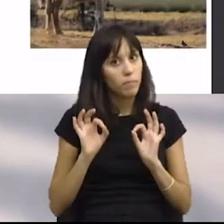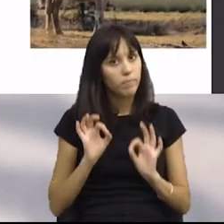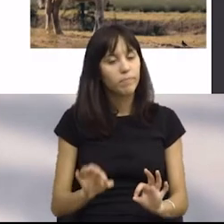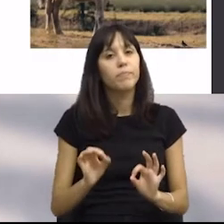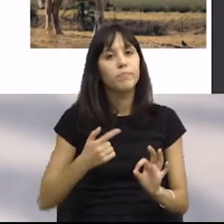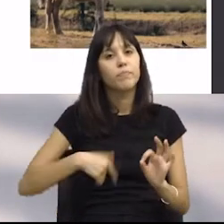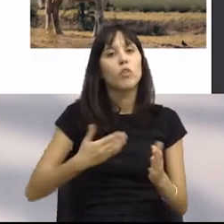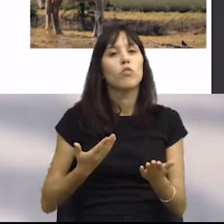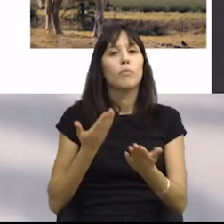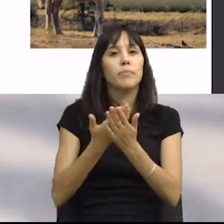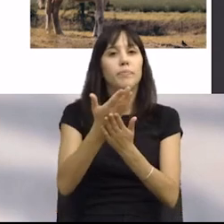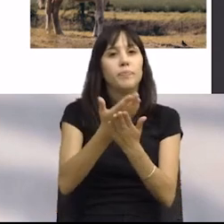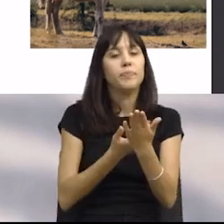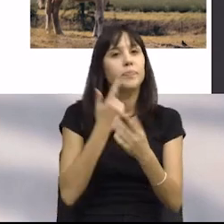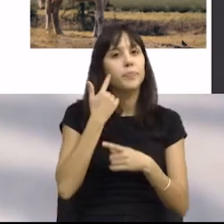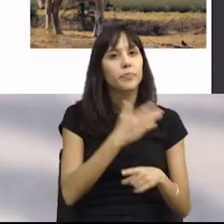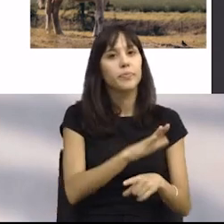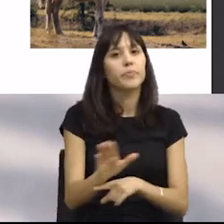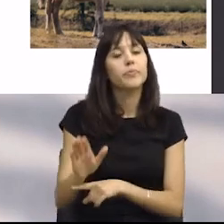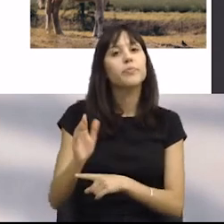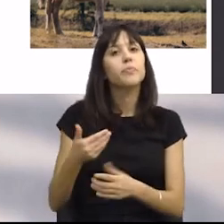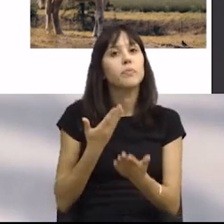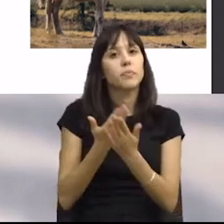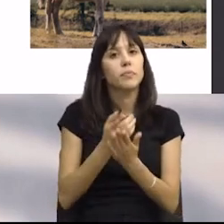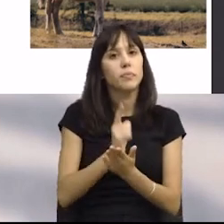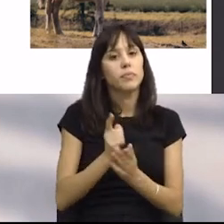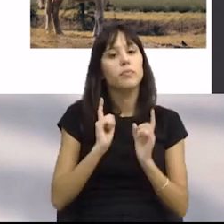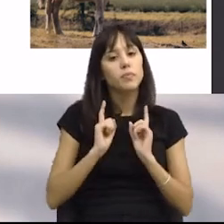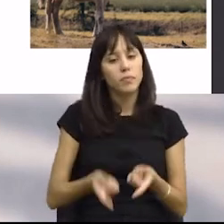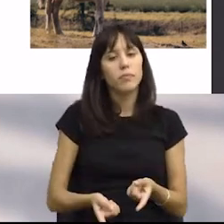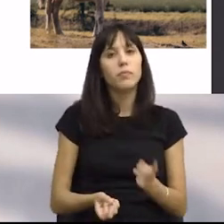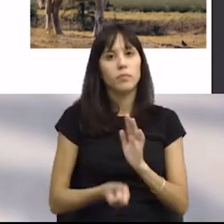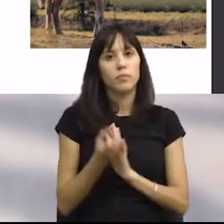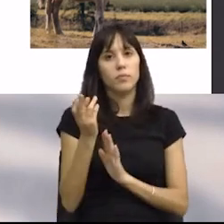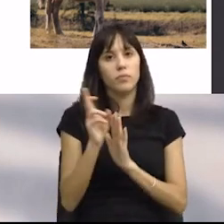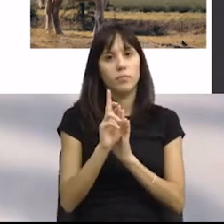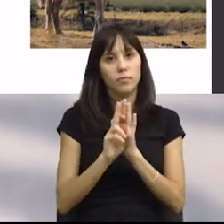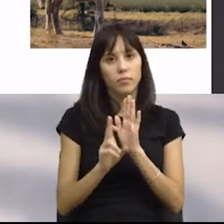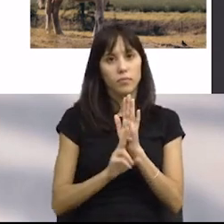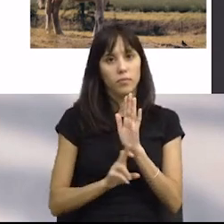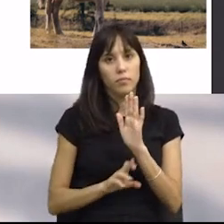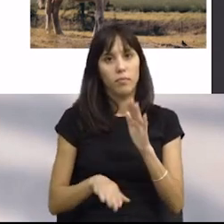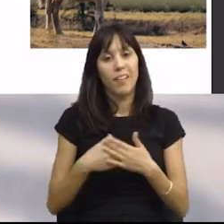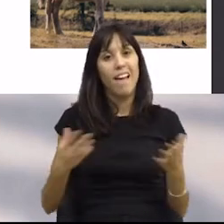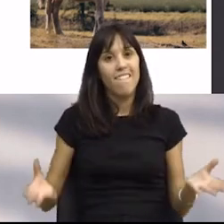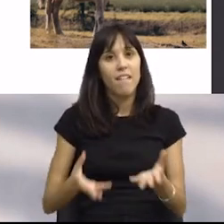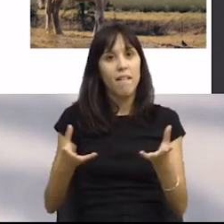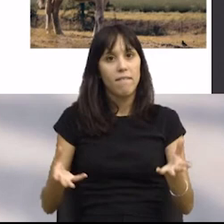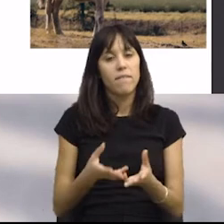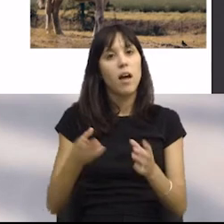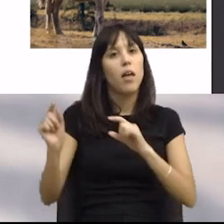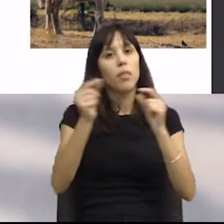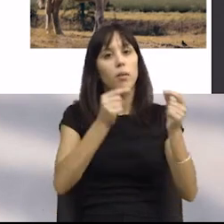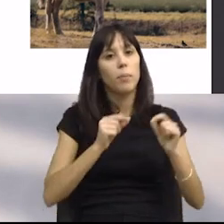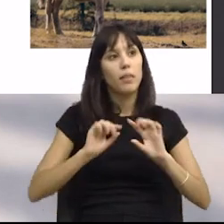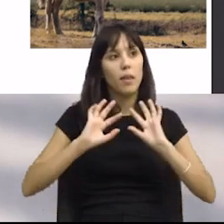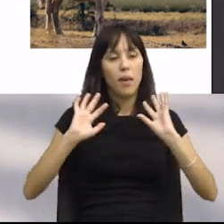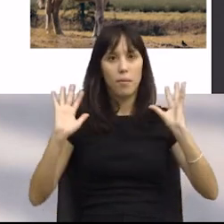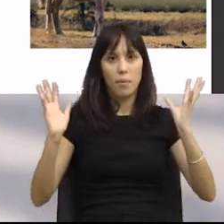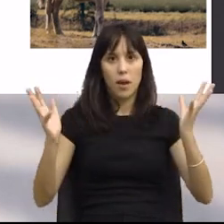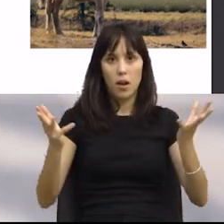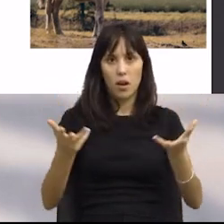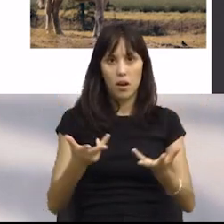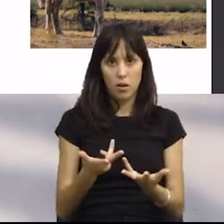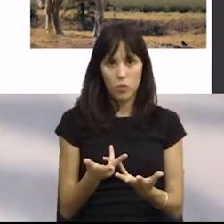apresentámos esta proposta, que vai propor, então, que se inicie o processo de criação do regulamento, que se promova um debate amplo na cidade sobre